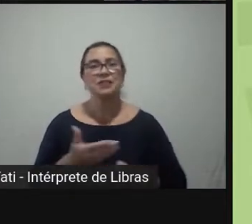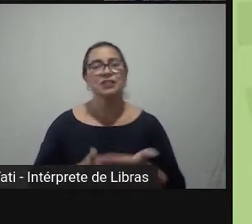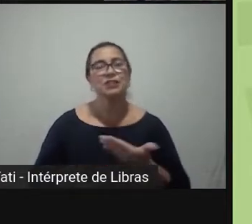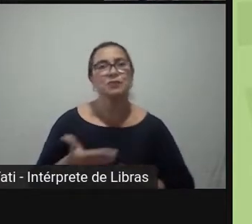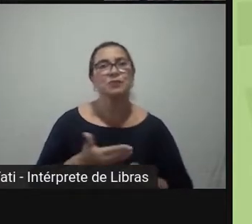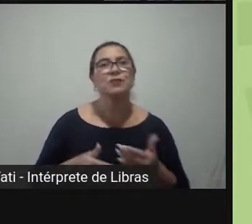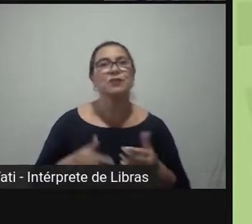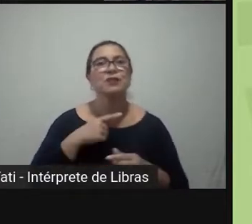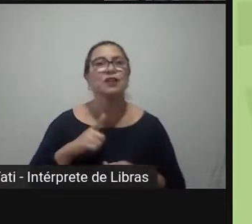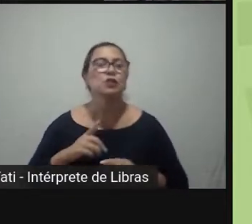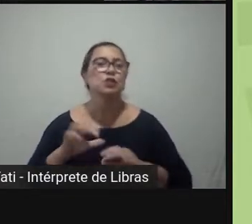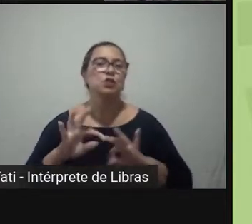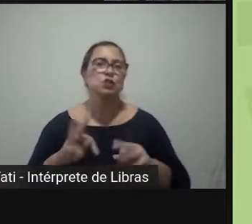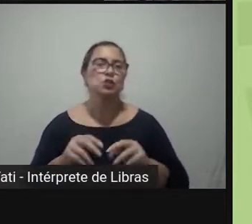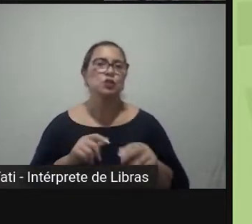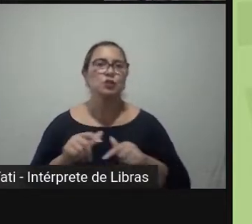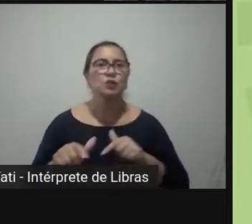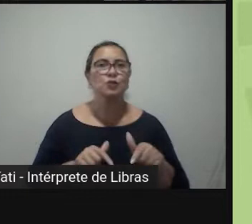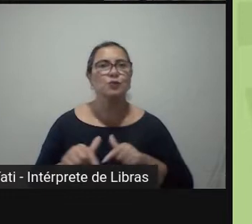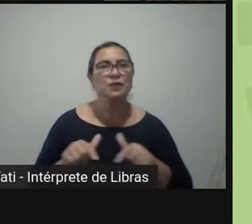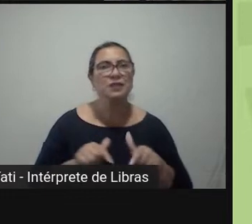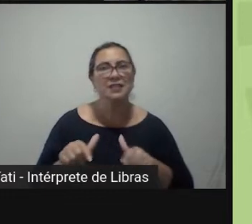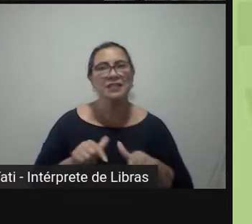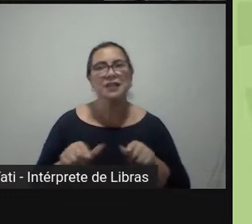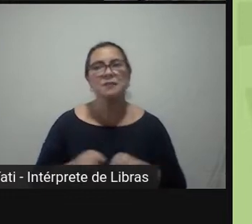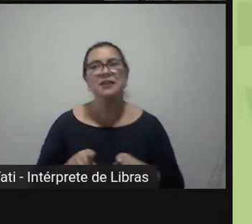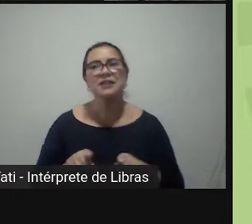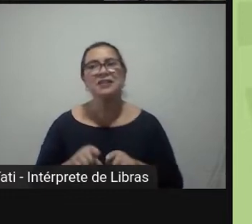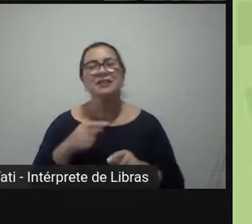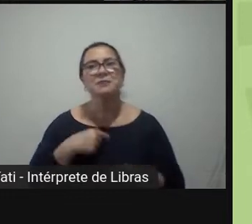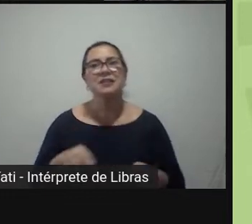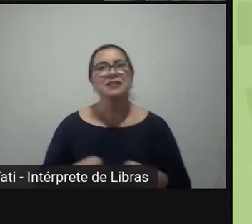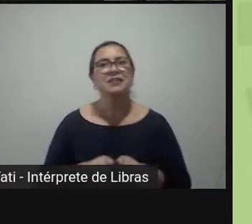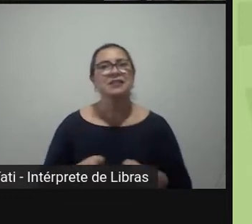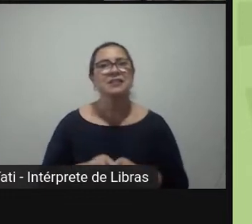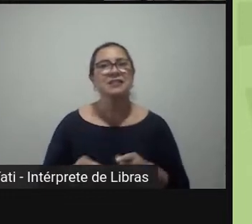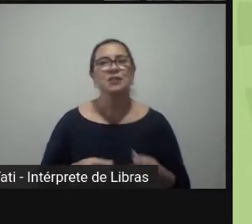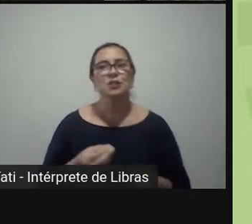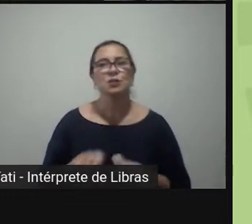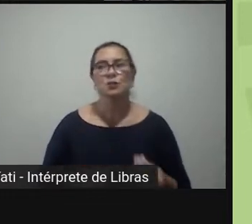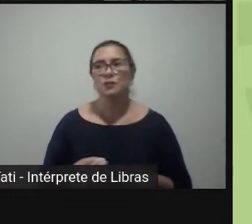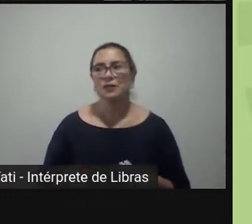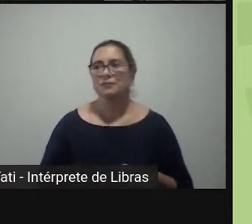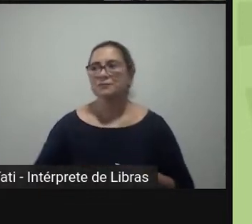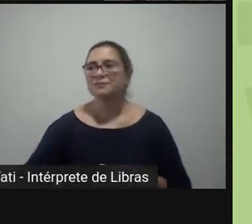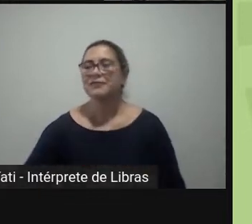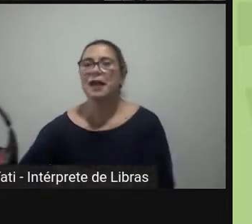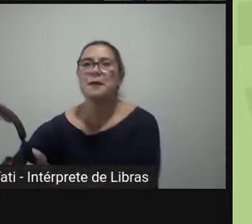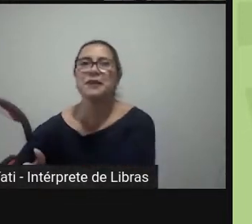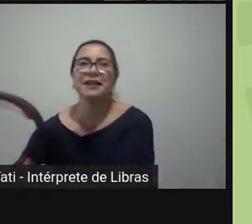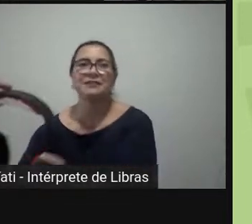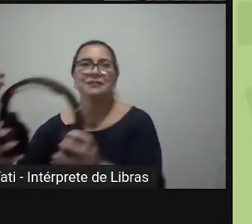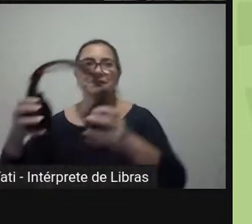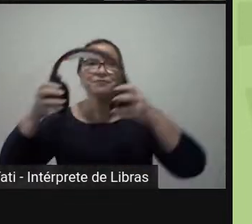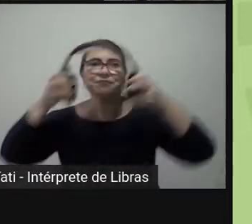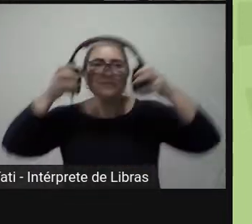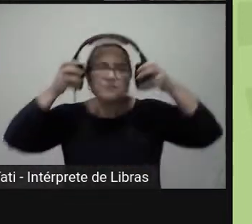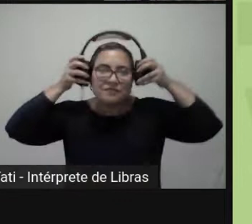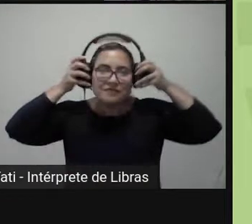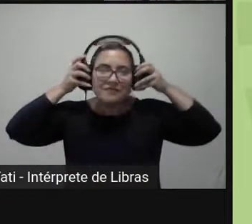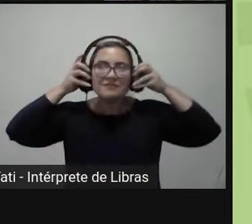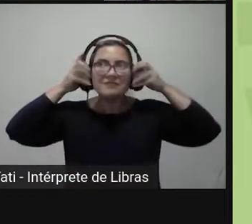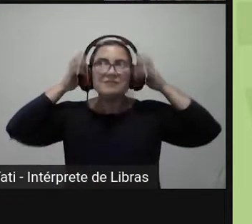todos os trabalhos que tratam desse tema, dessa teoria aqui no Brasil, mas acredito que